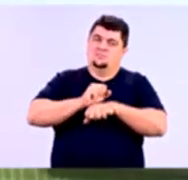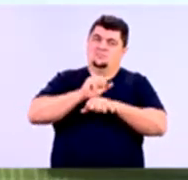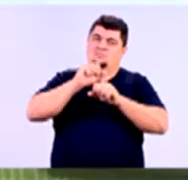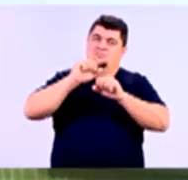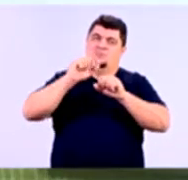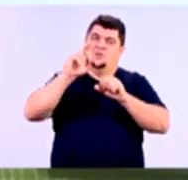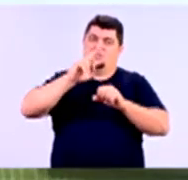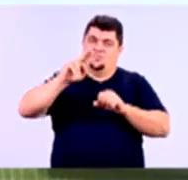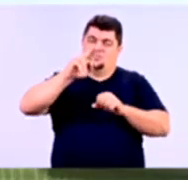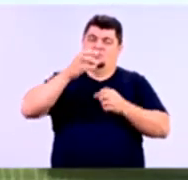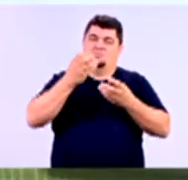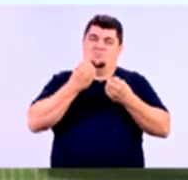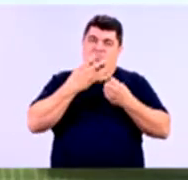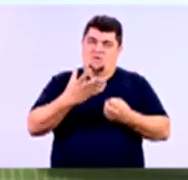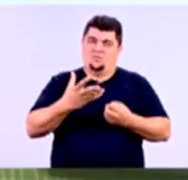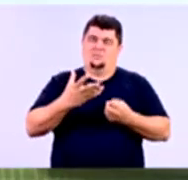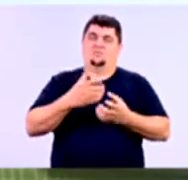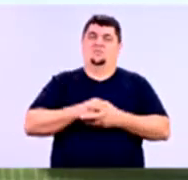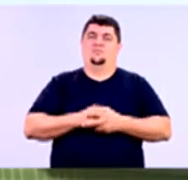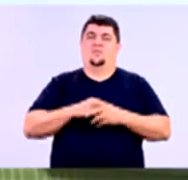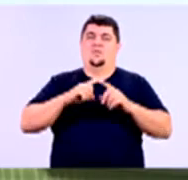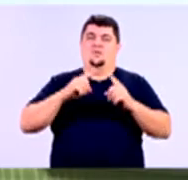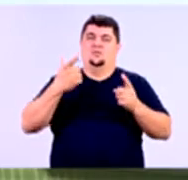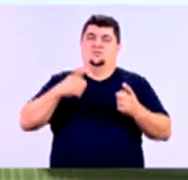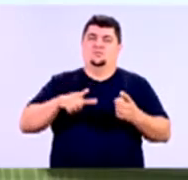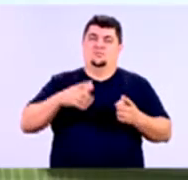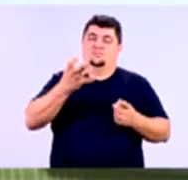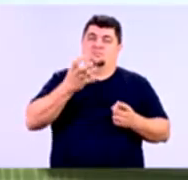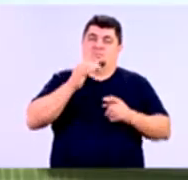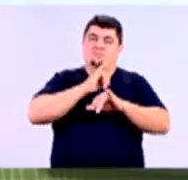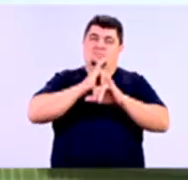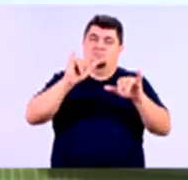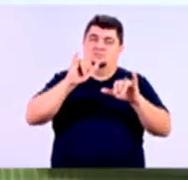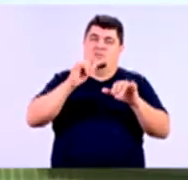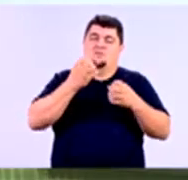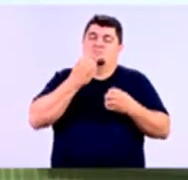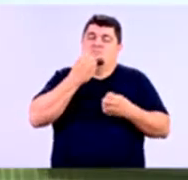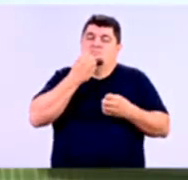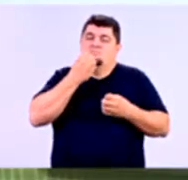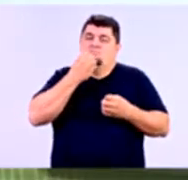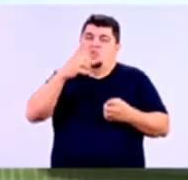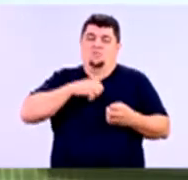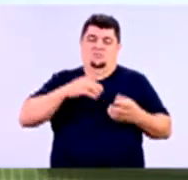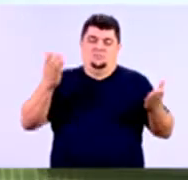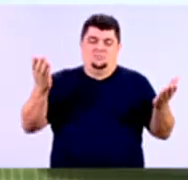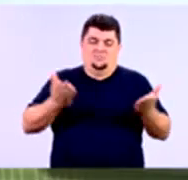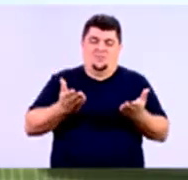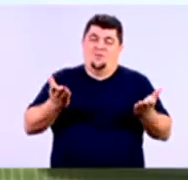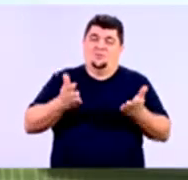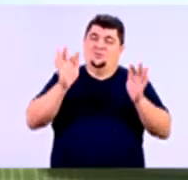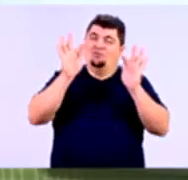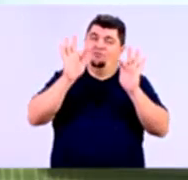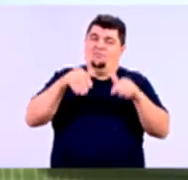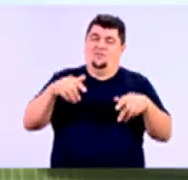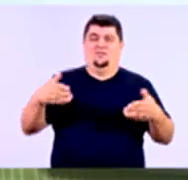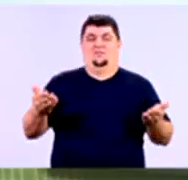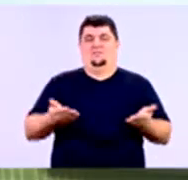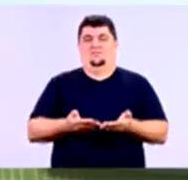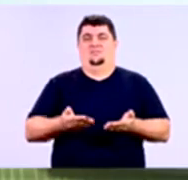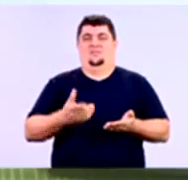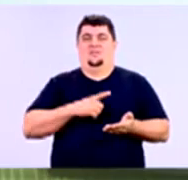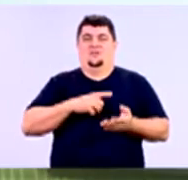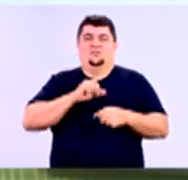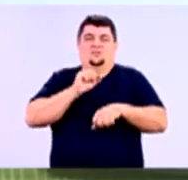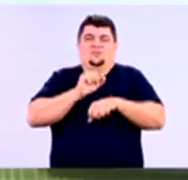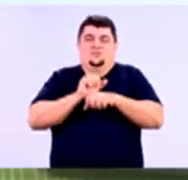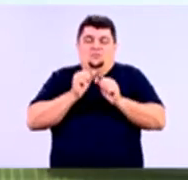útil e interessante para vocês. Mais uma vez, eu gostaria de dizer que é um grande prazer estar aqui encerrando essa disciplina. Estar com vocês